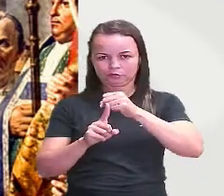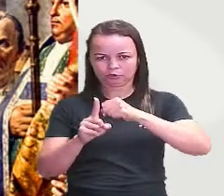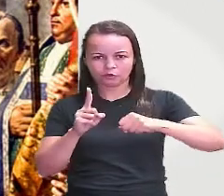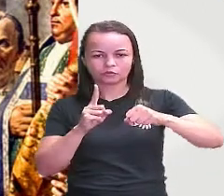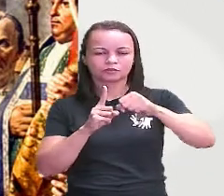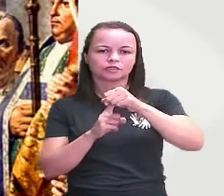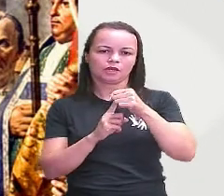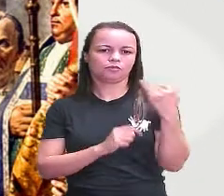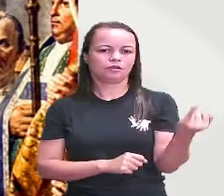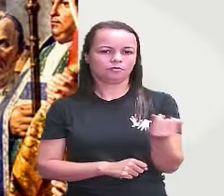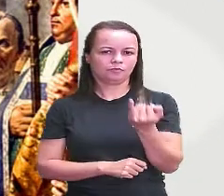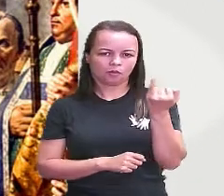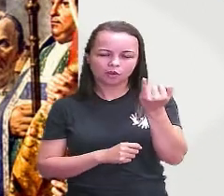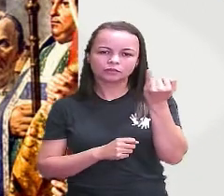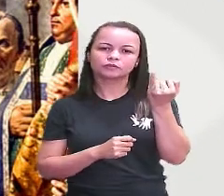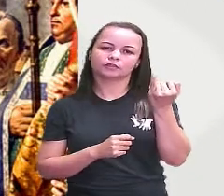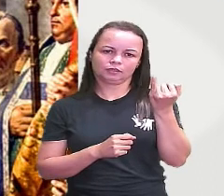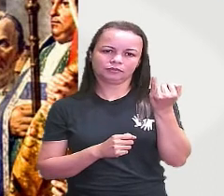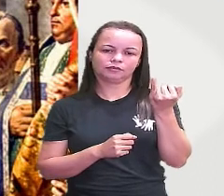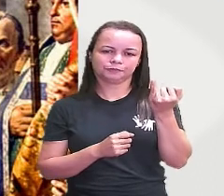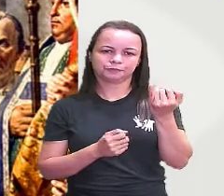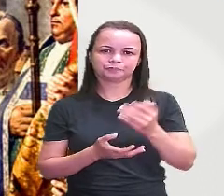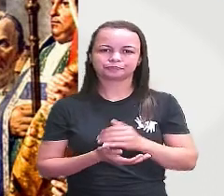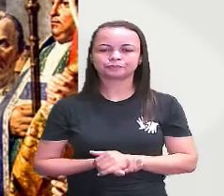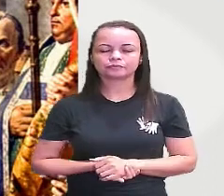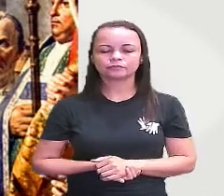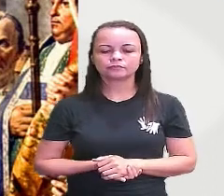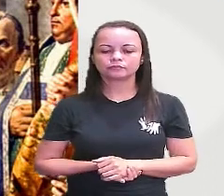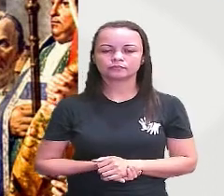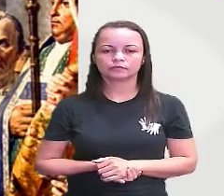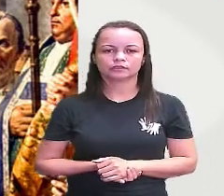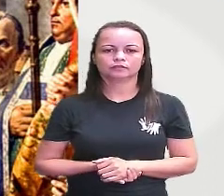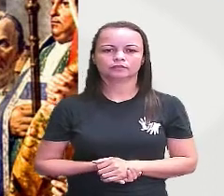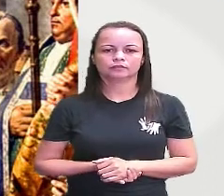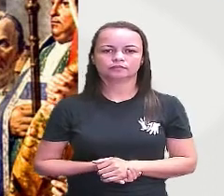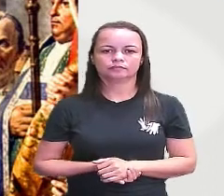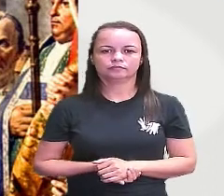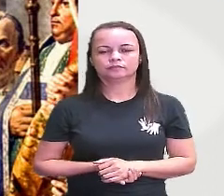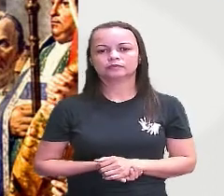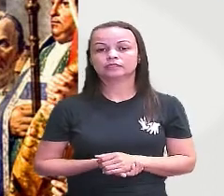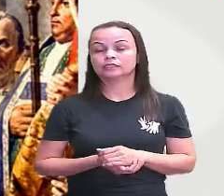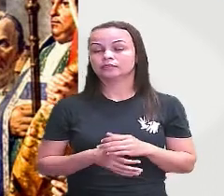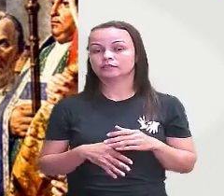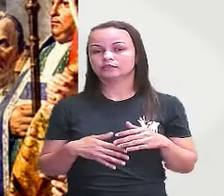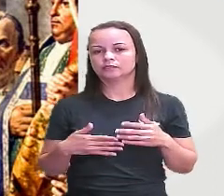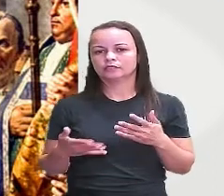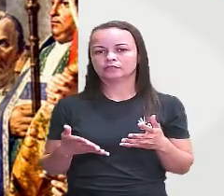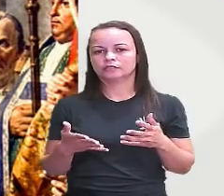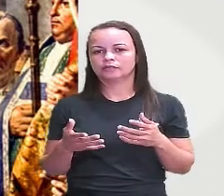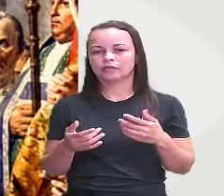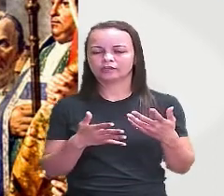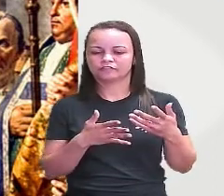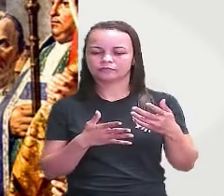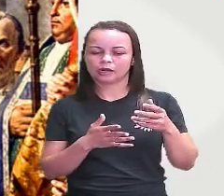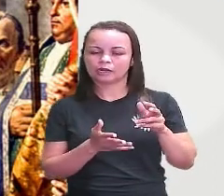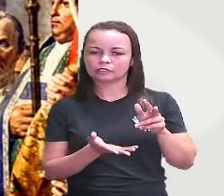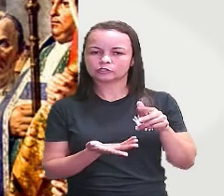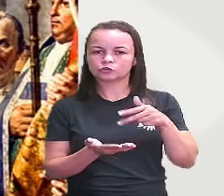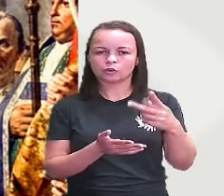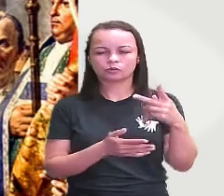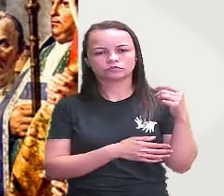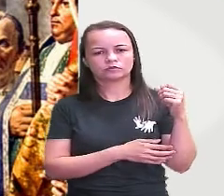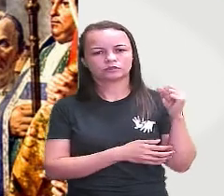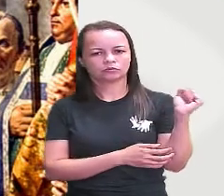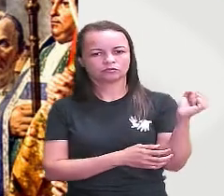importante para a manutenção que legitimaria a sua condição no